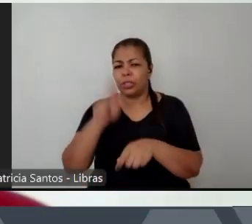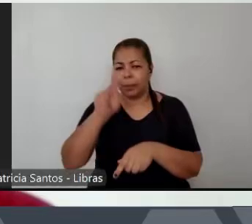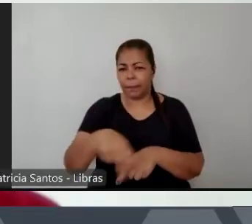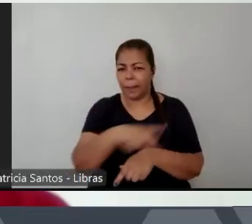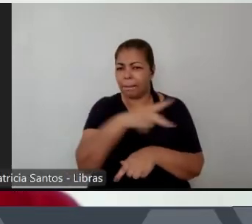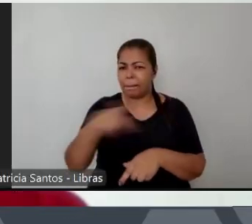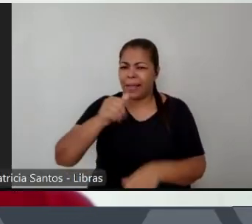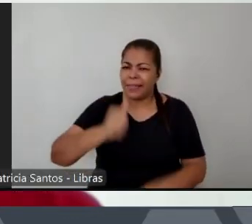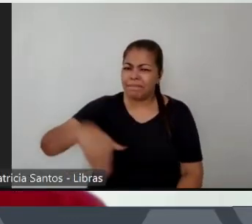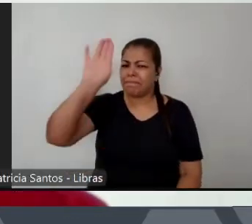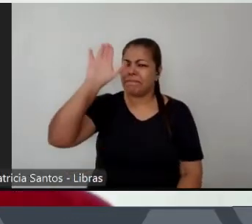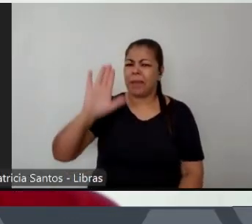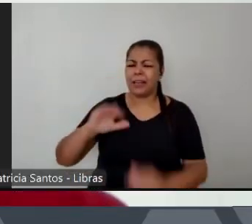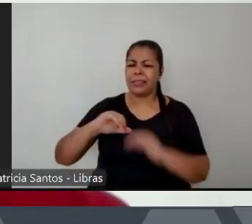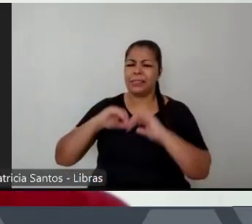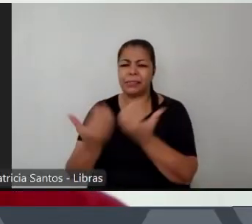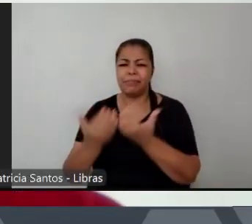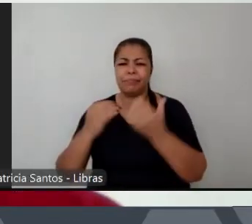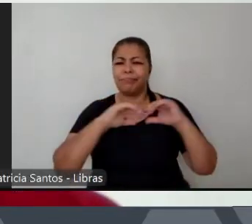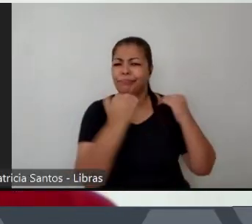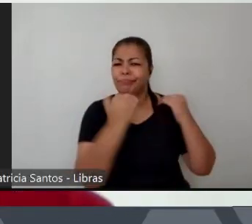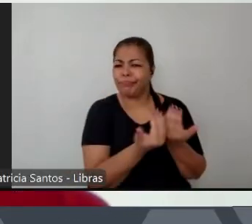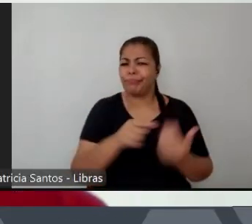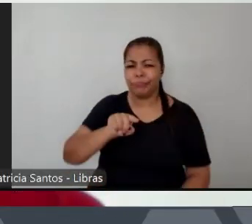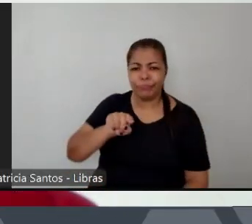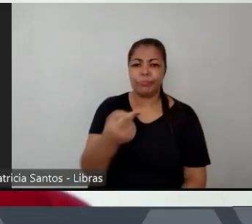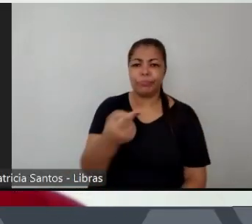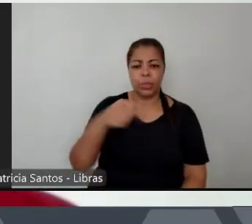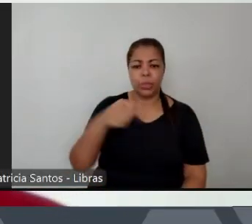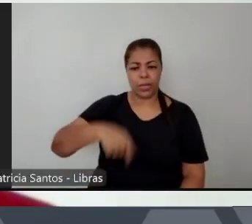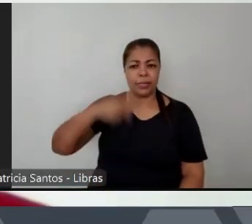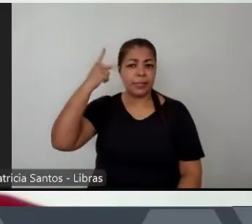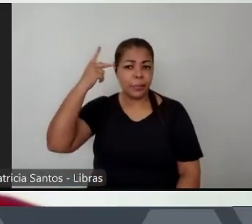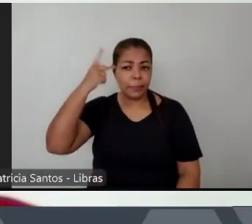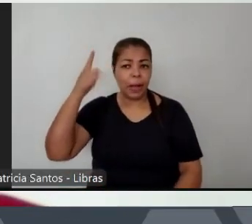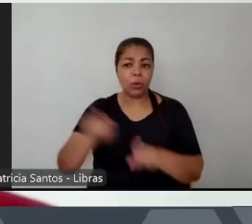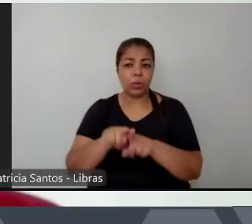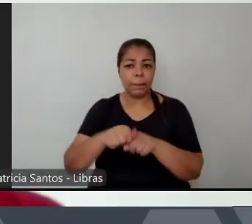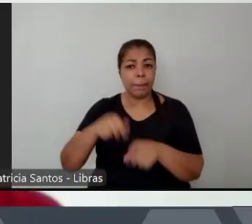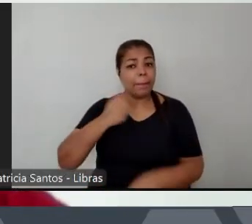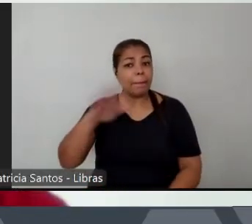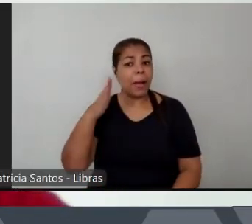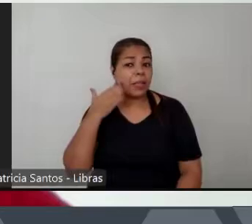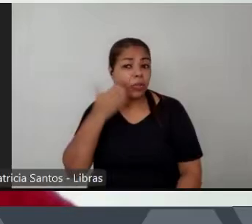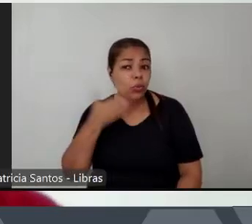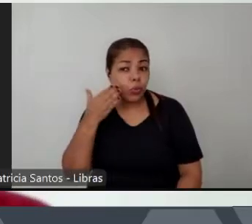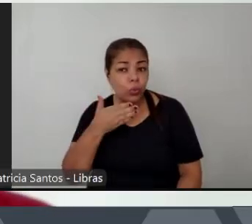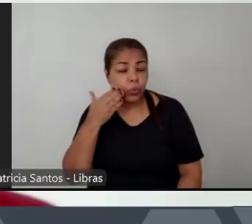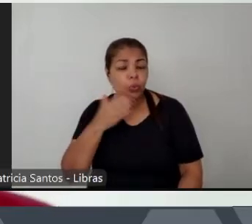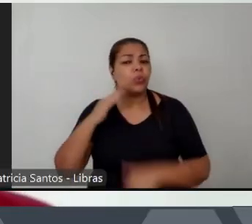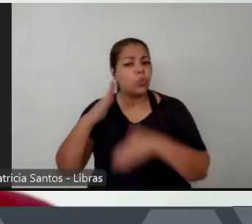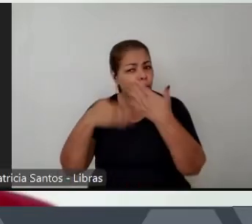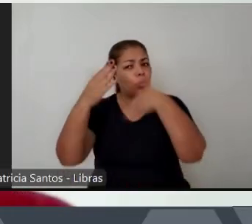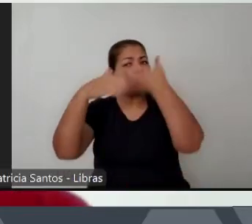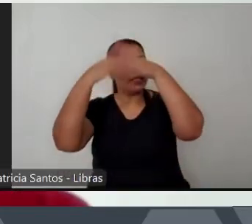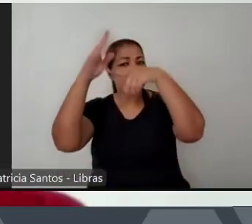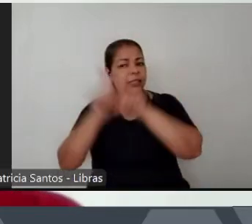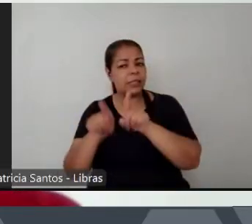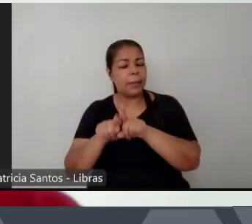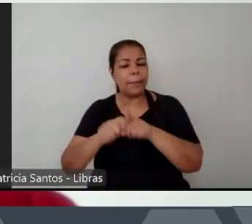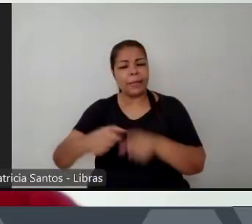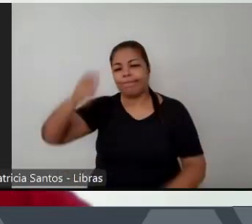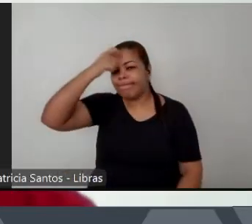mil comunidades eclesiais de base aqui em São Paulo com esse discurso mais progressista de consciência de